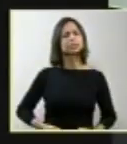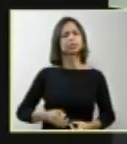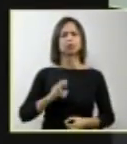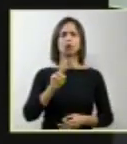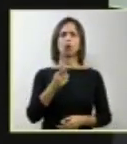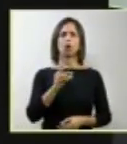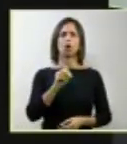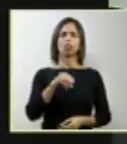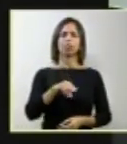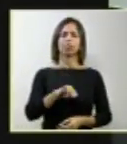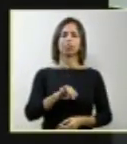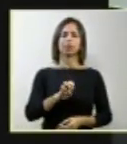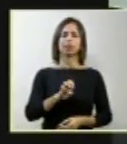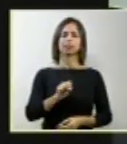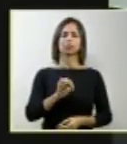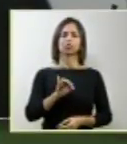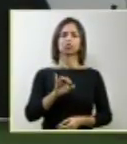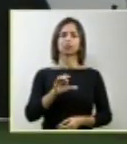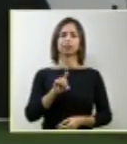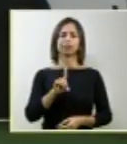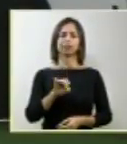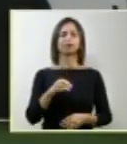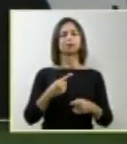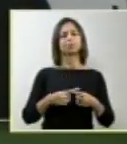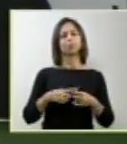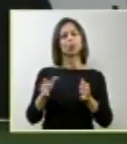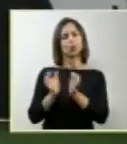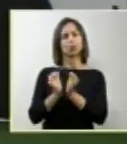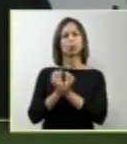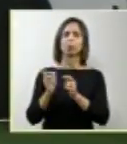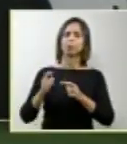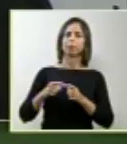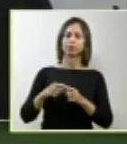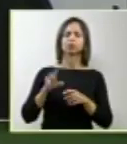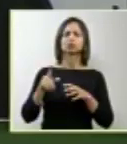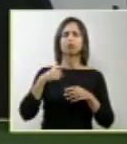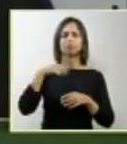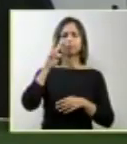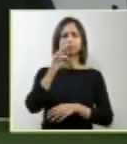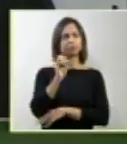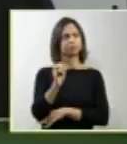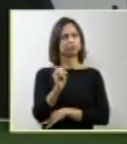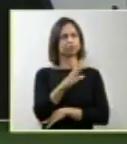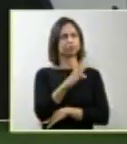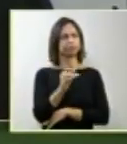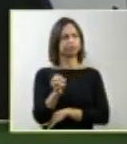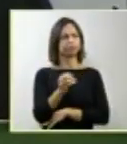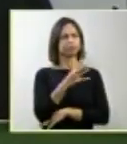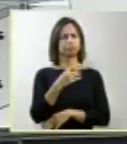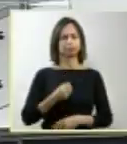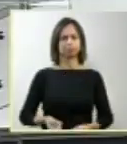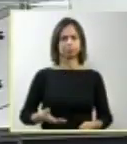medicina. Nós já vimos slides aqui impactantes.